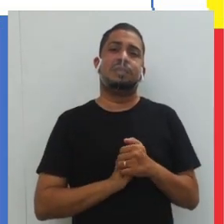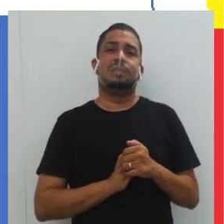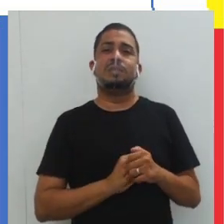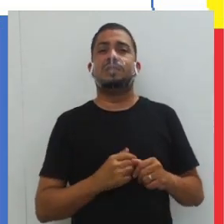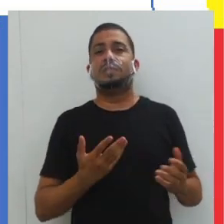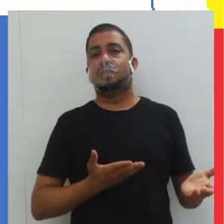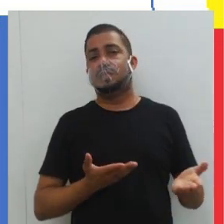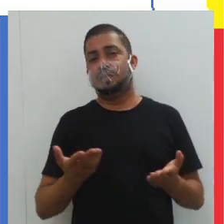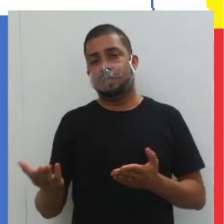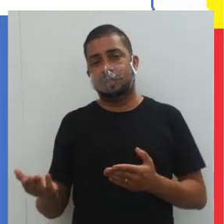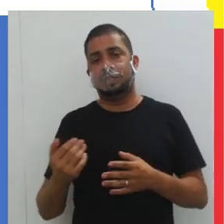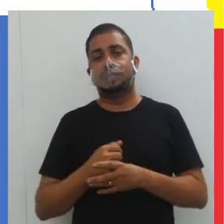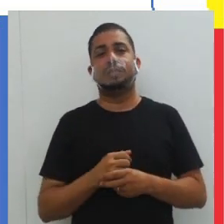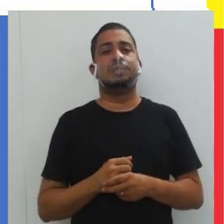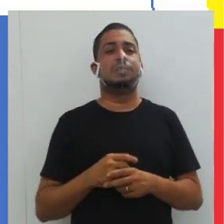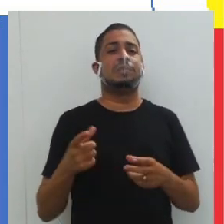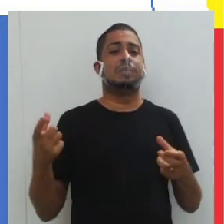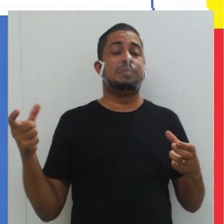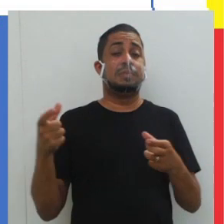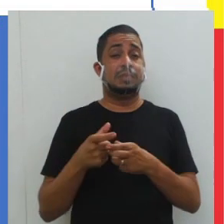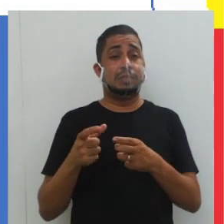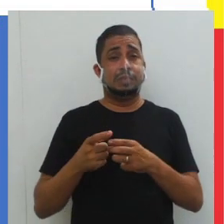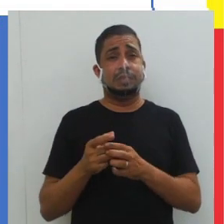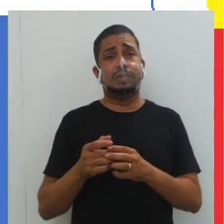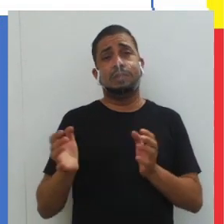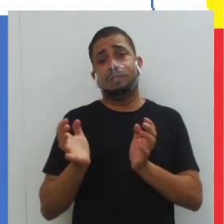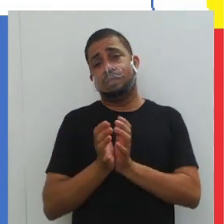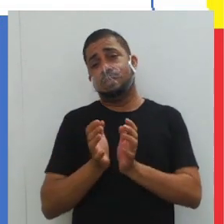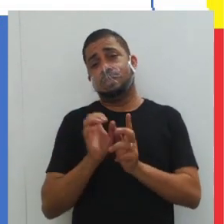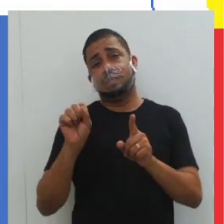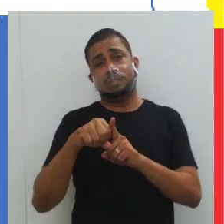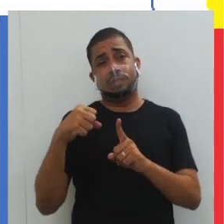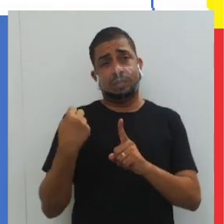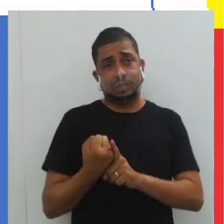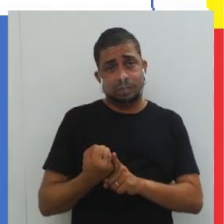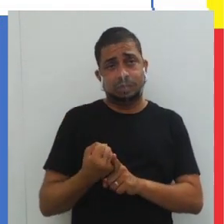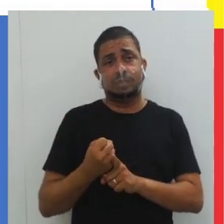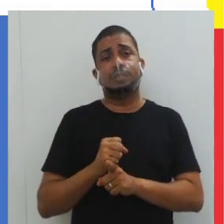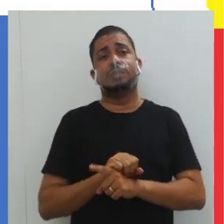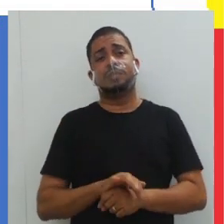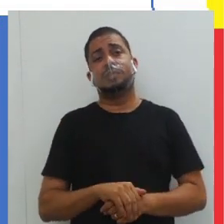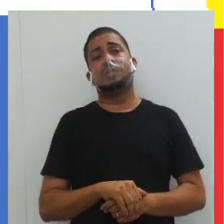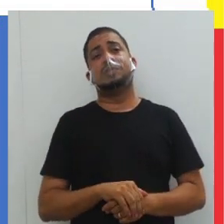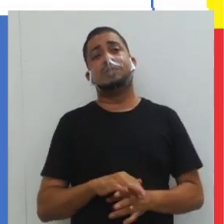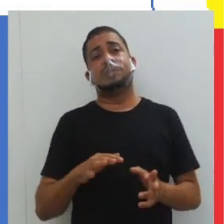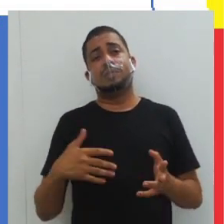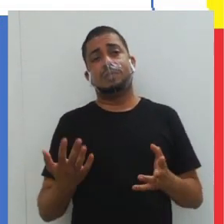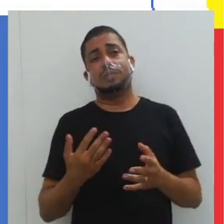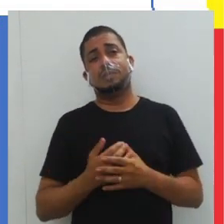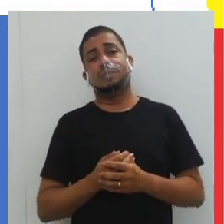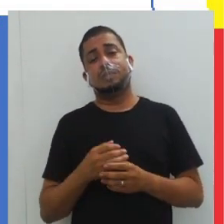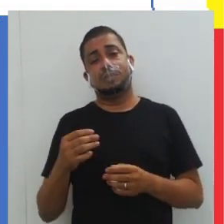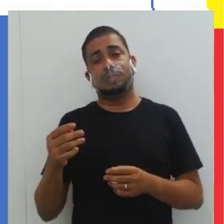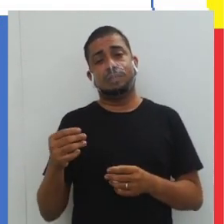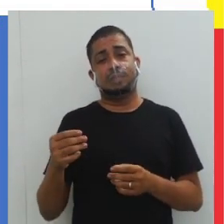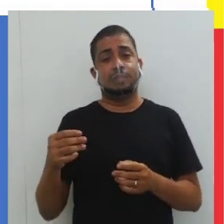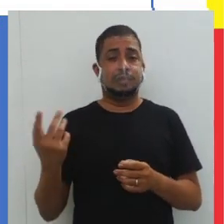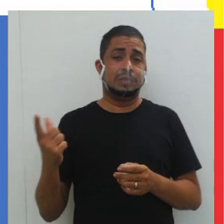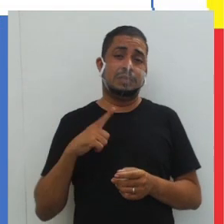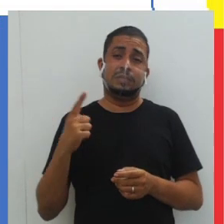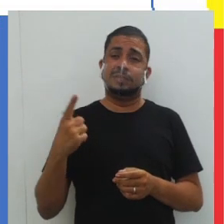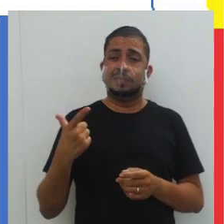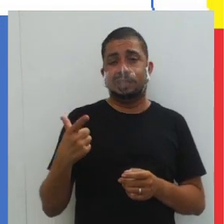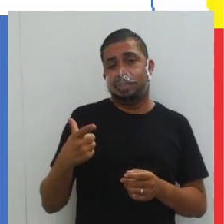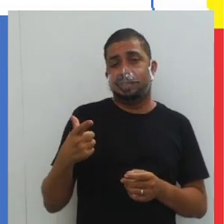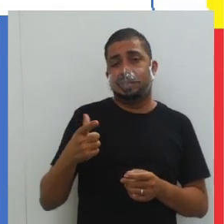o quê? Elas trazem traços de minorias, minorias sociais, justamente aqueles que